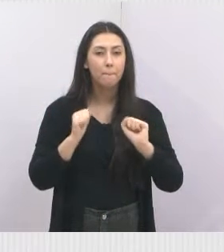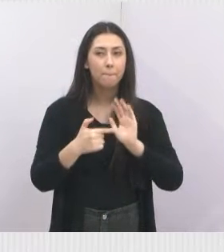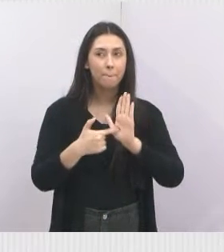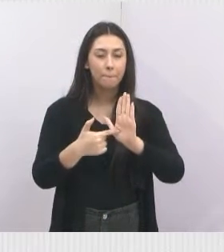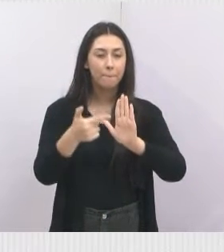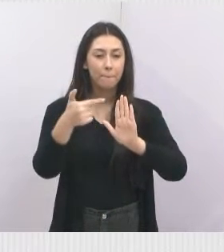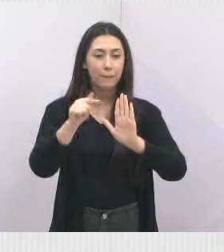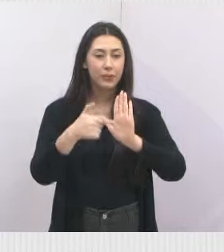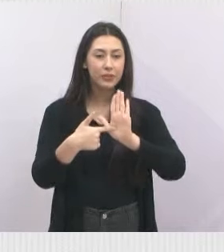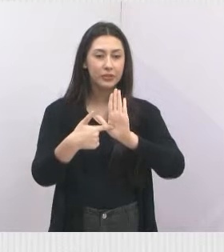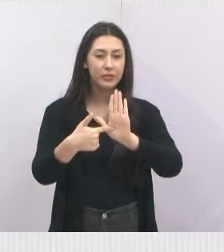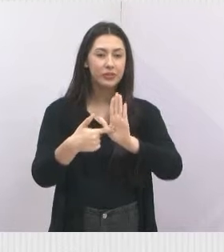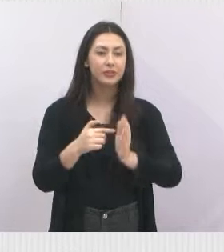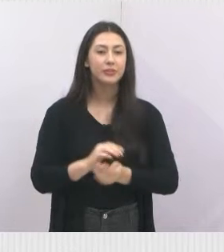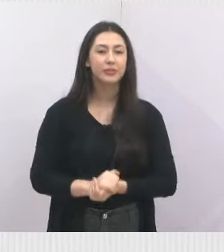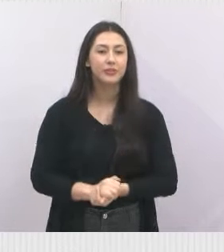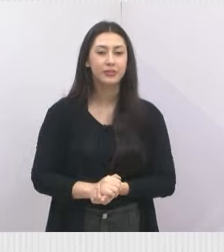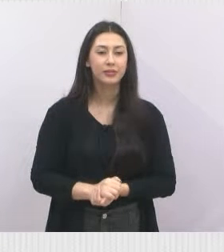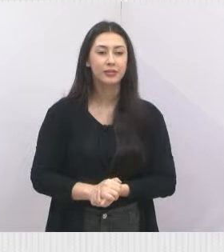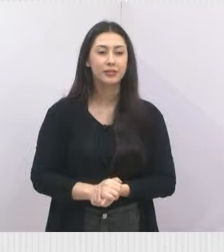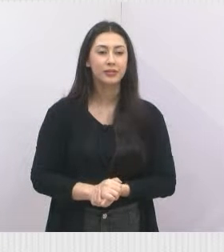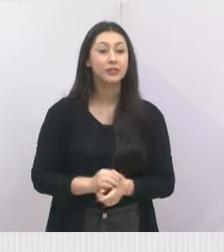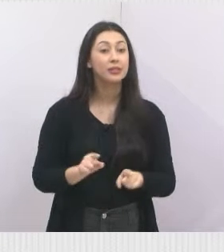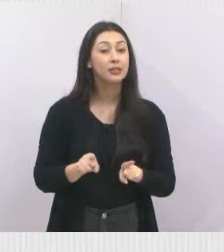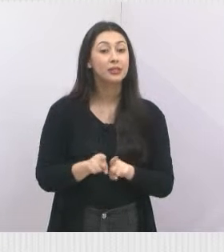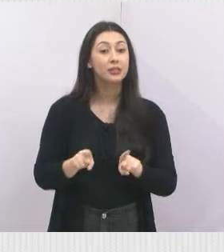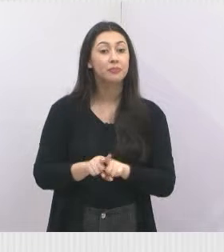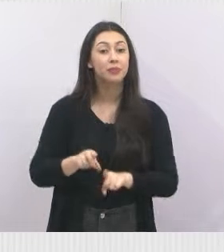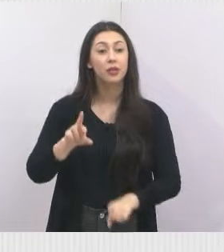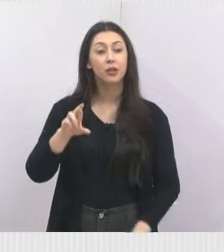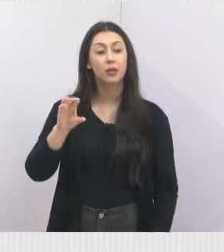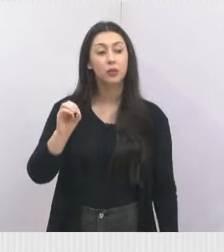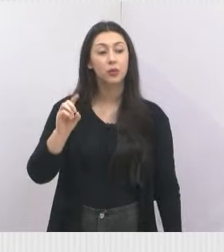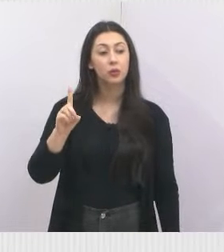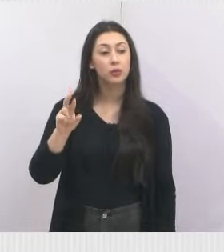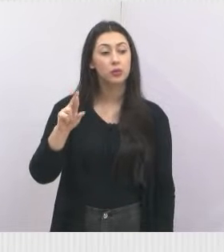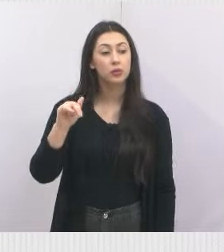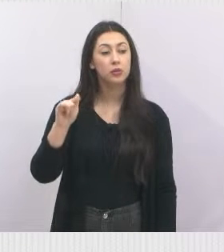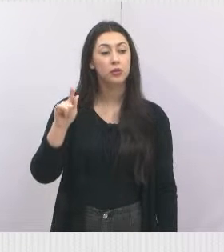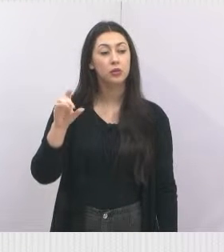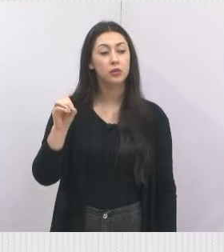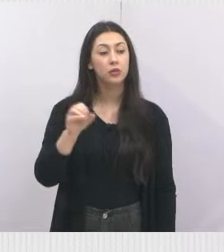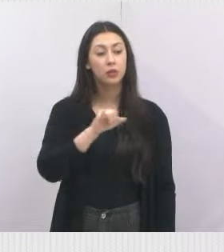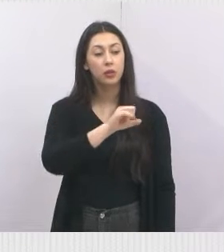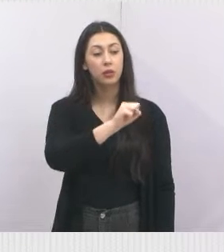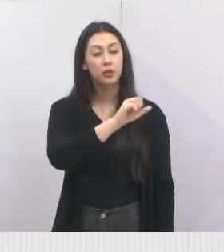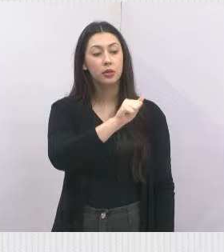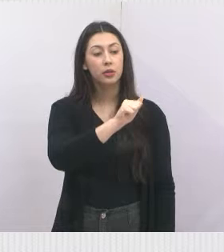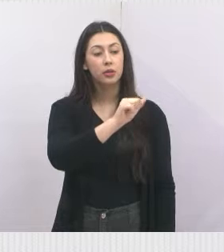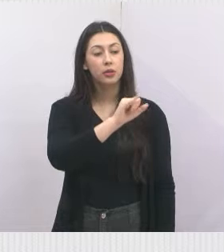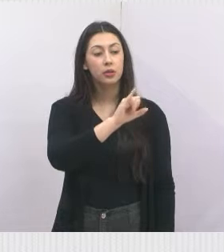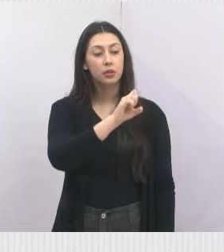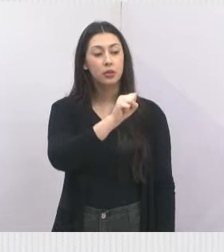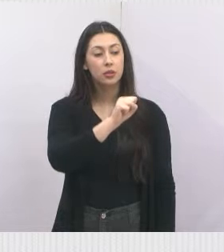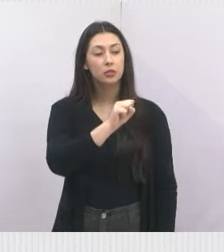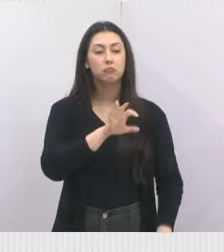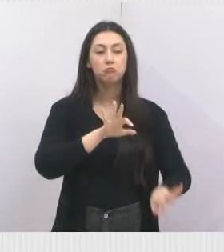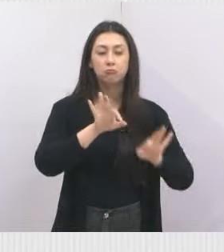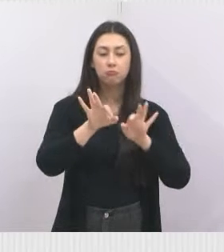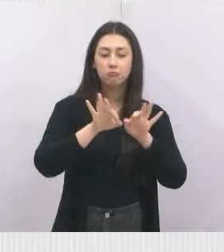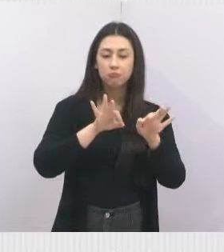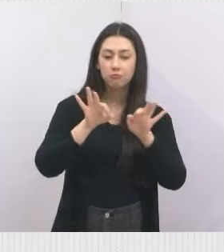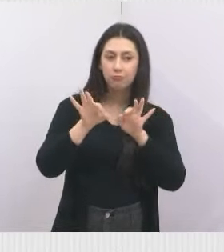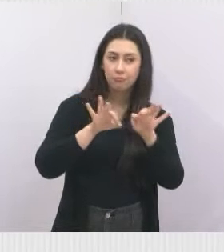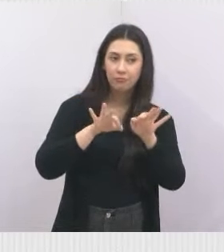slide, onde também está ali o Rodrigo e os senhores Aías, que são os organizadores